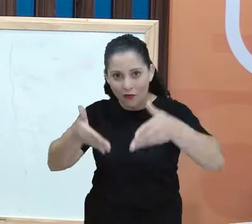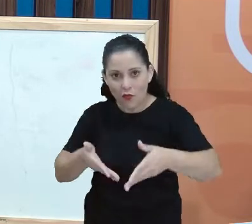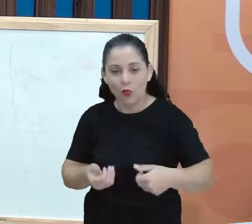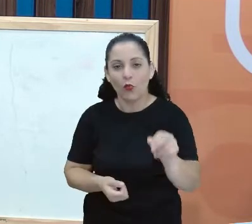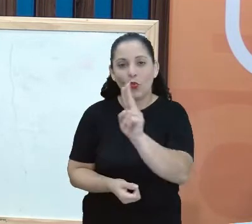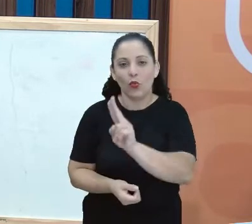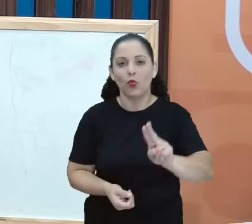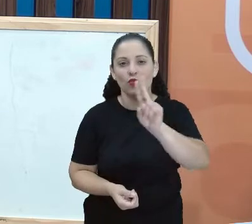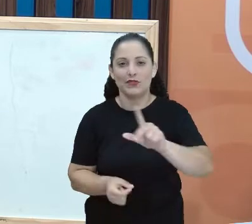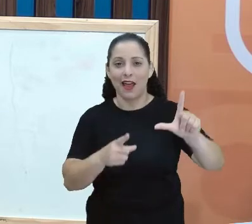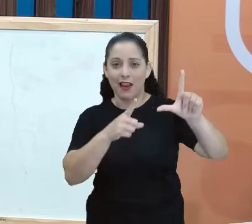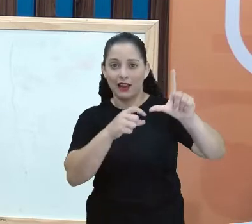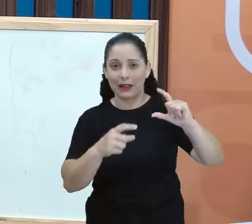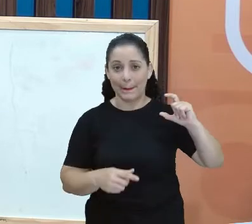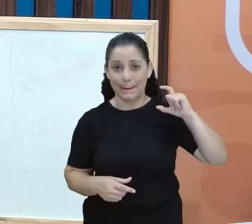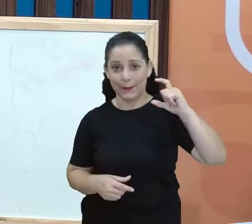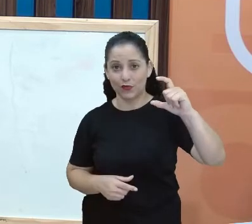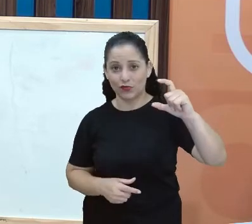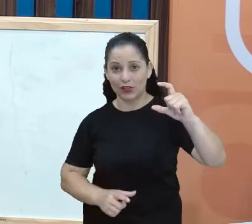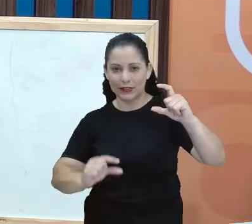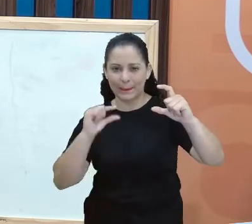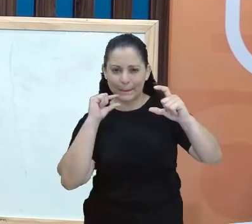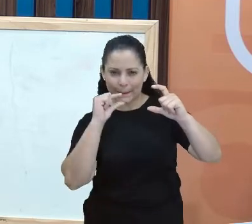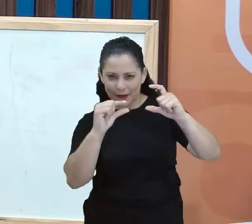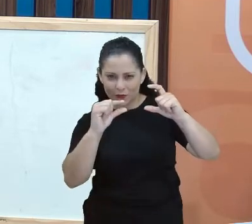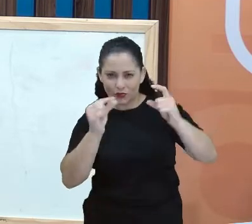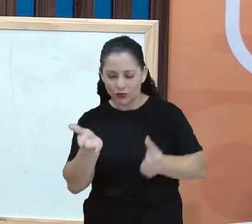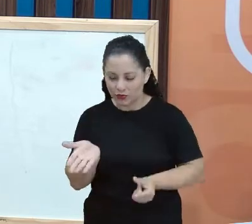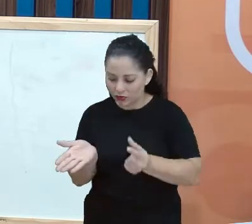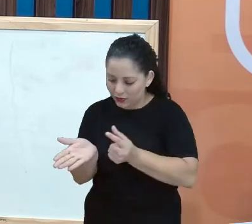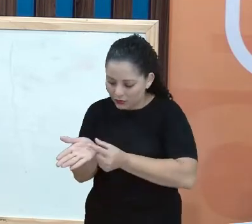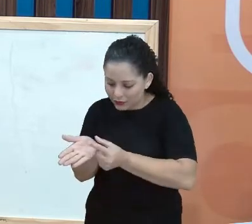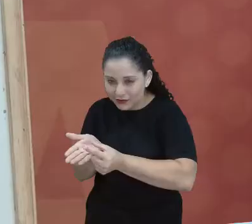das letras maiúsculas e minúsculas, tá?